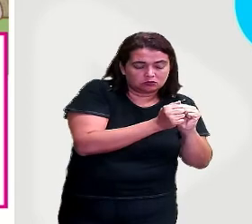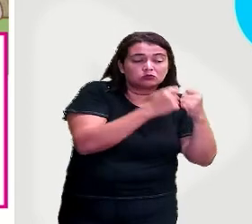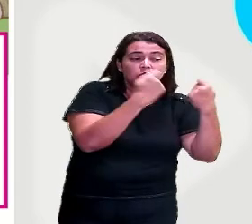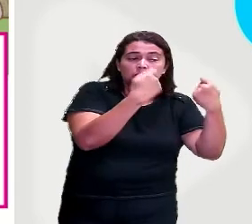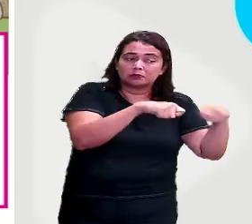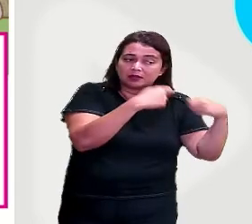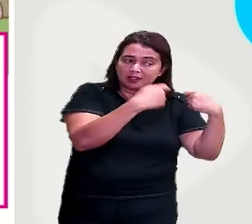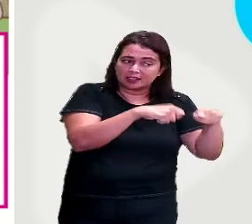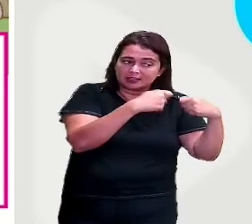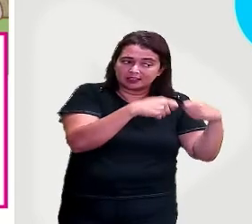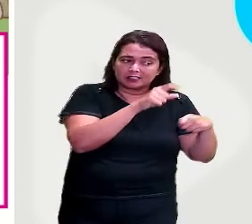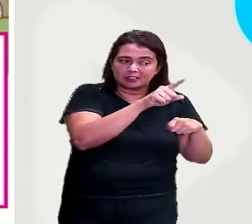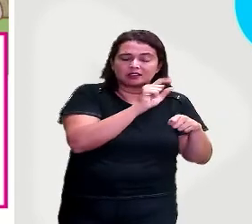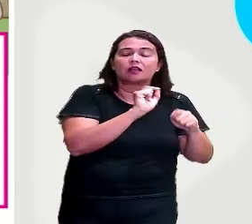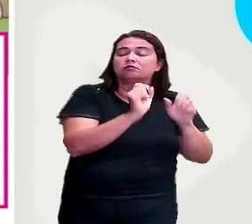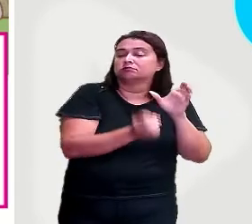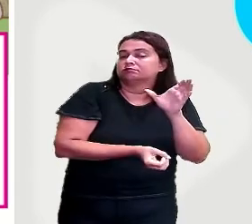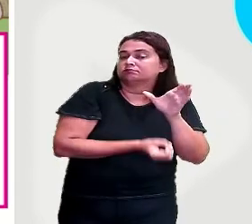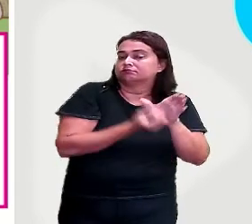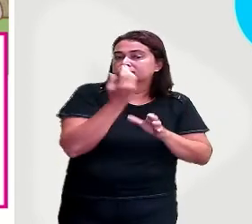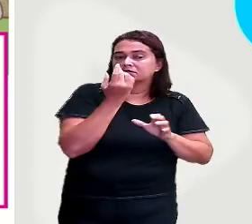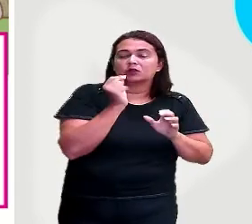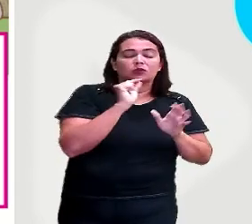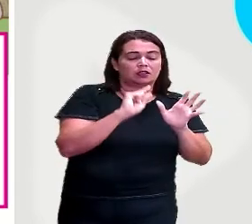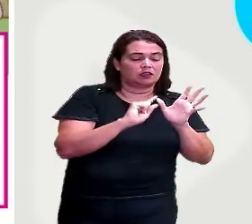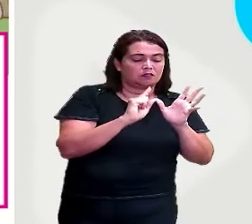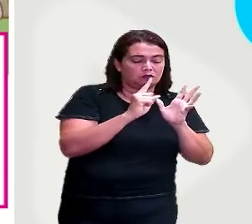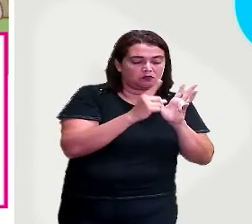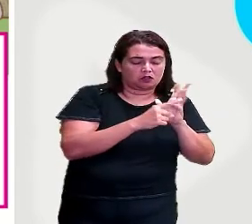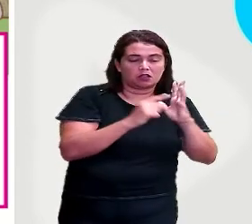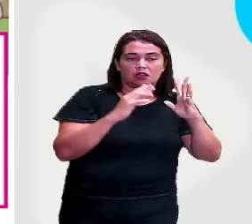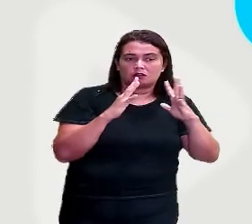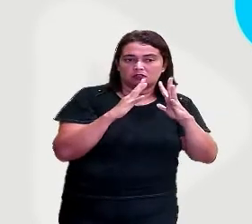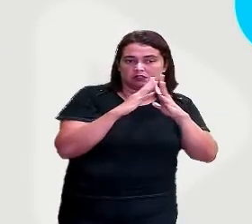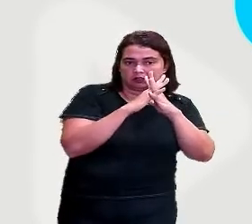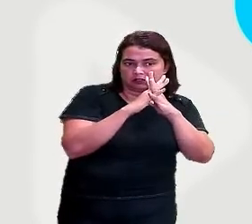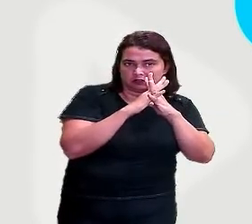E assim foi que surgiu as vogais e consoantes.